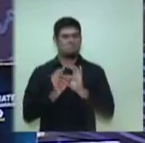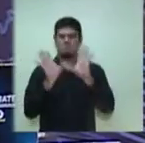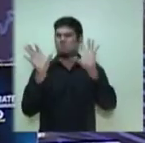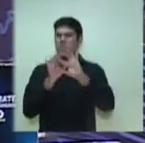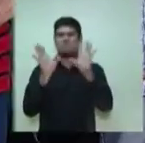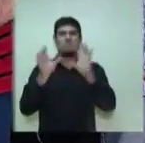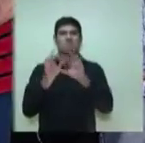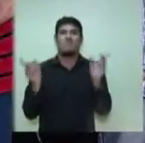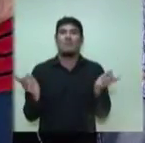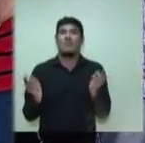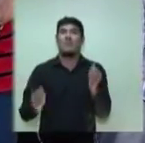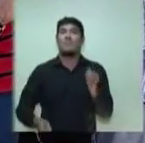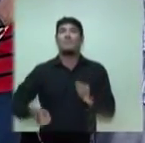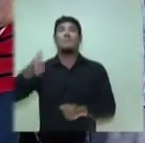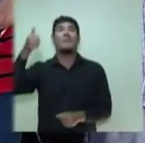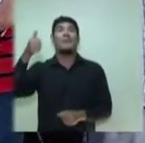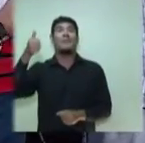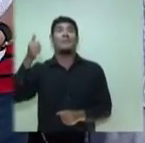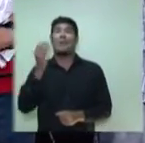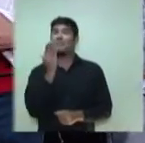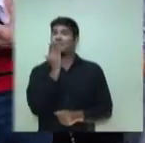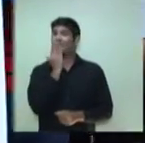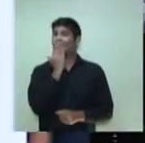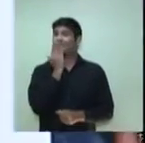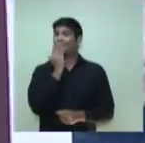momento. Primeiramente, o candidato Arthur Neto.